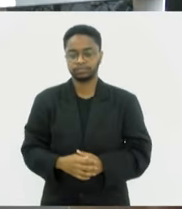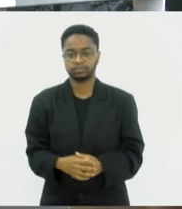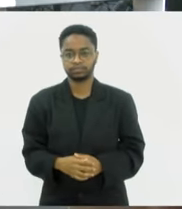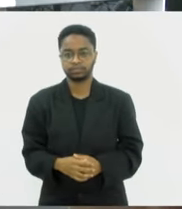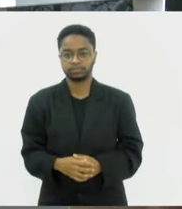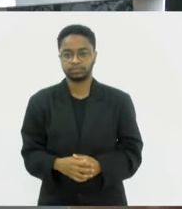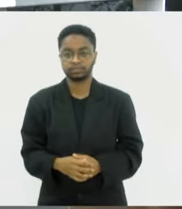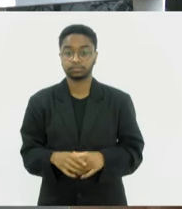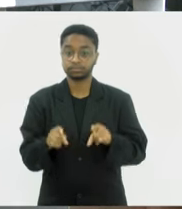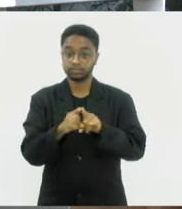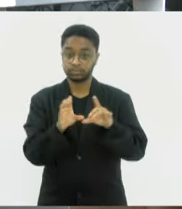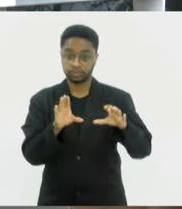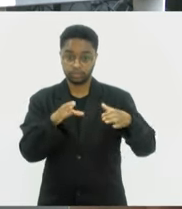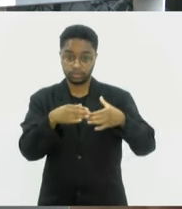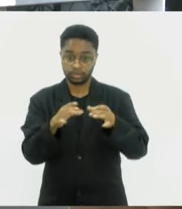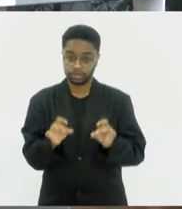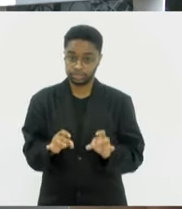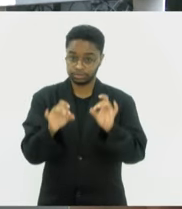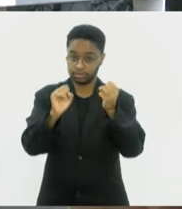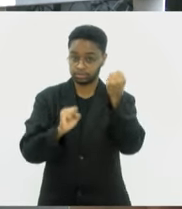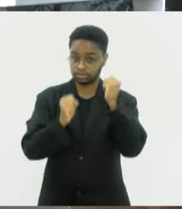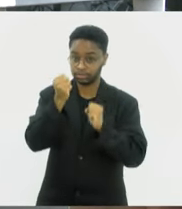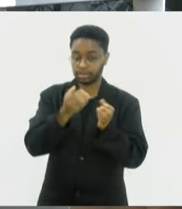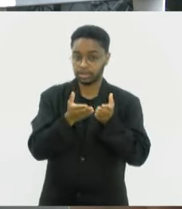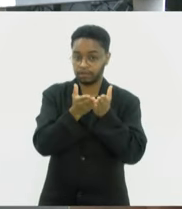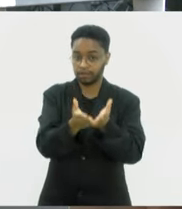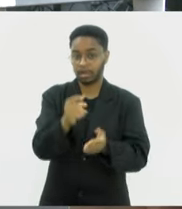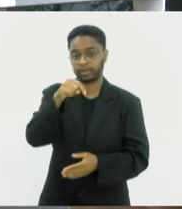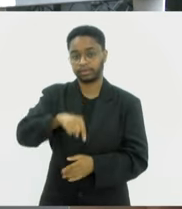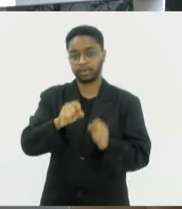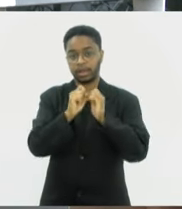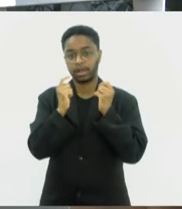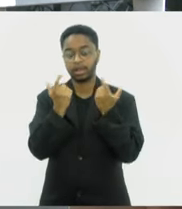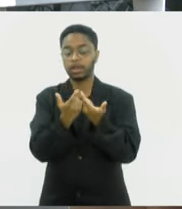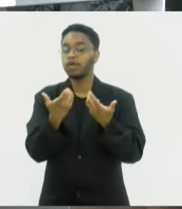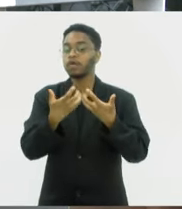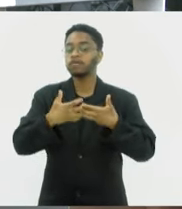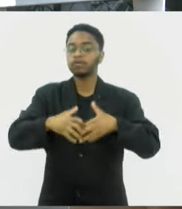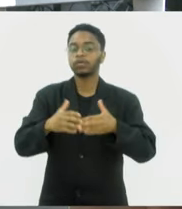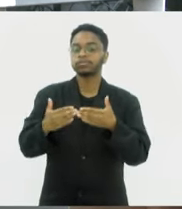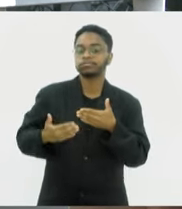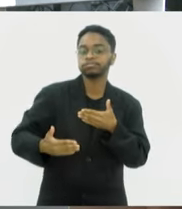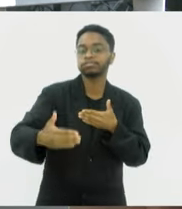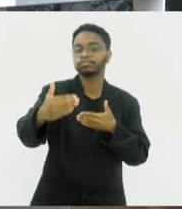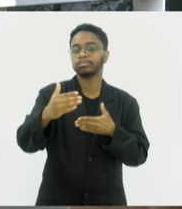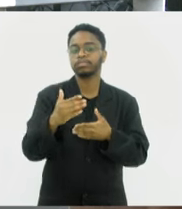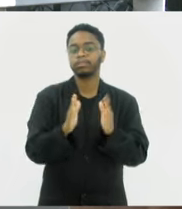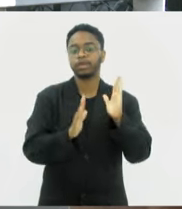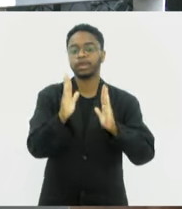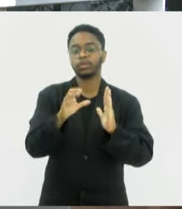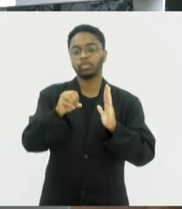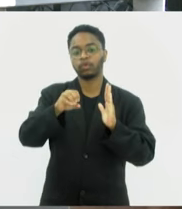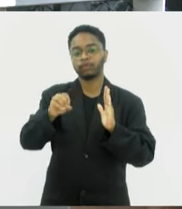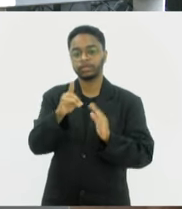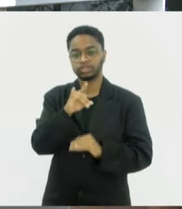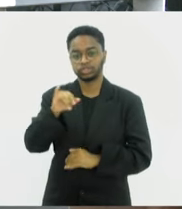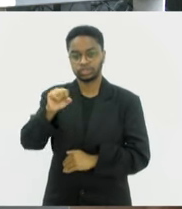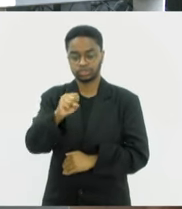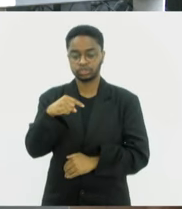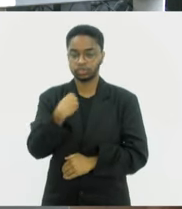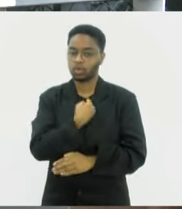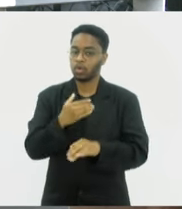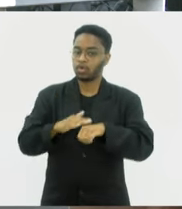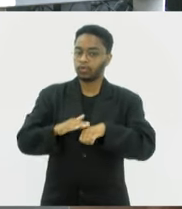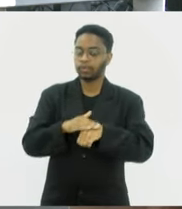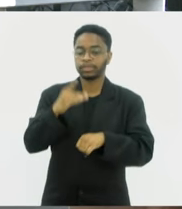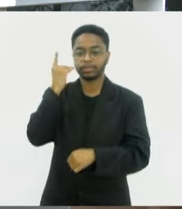E a Comissão Especial da Indústria Naval aqui da LERJ vai ter o funcionamento prorrogado por mais de 90 dias. A nossa equipe conversou